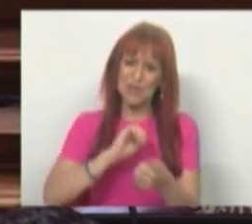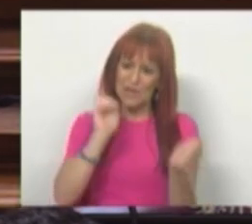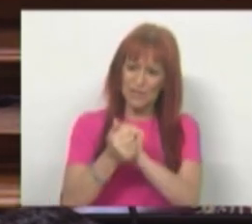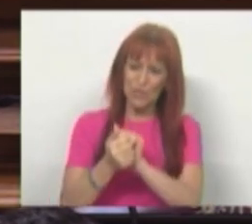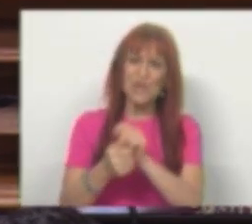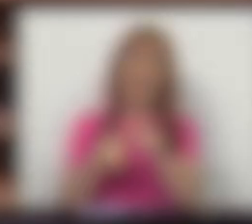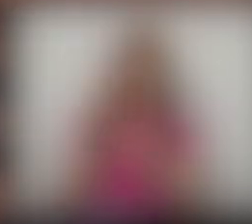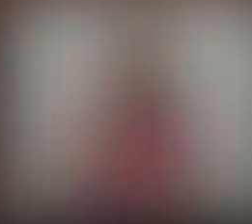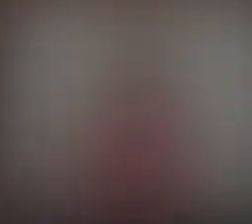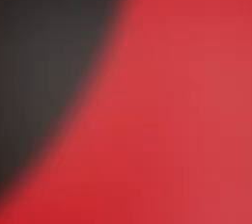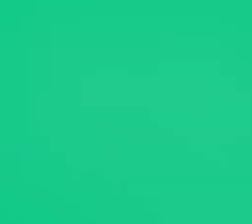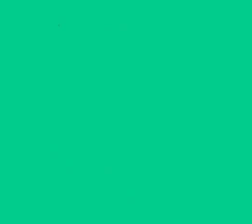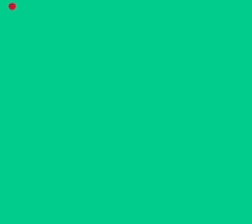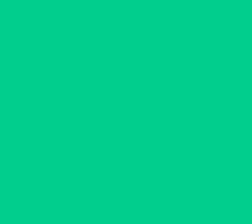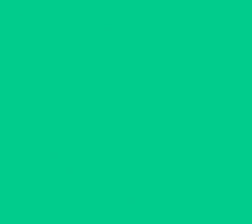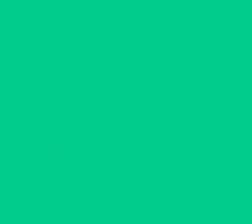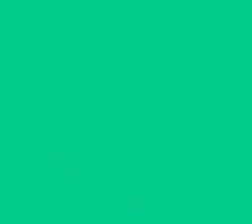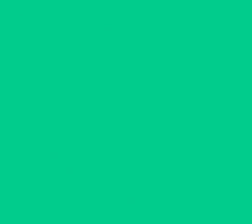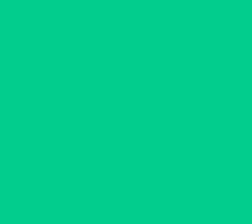essa é a questão. Muito obrigado.